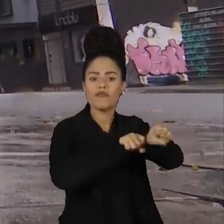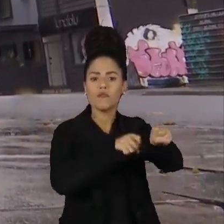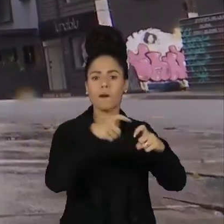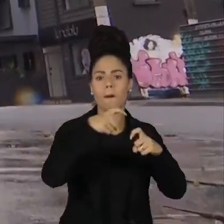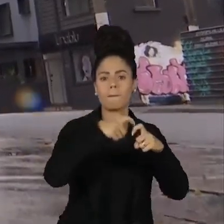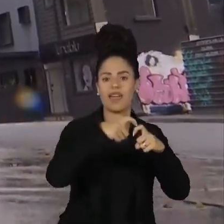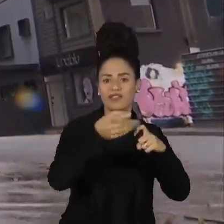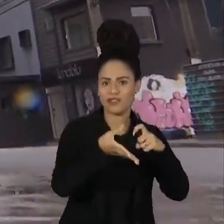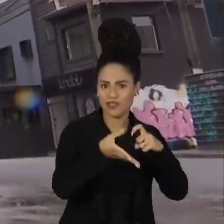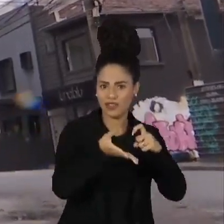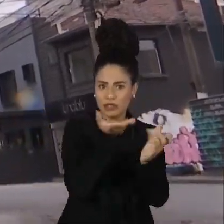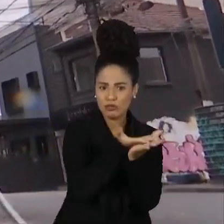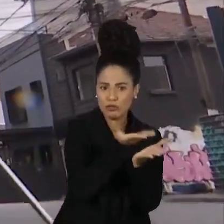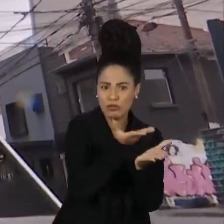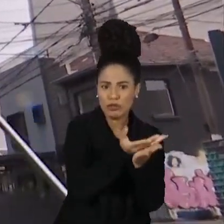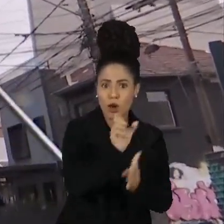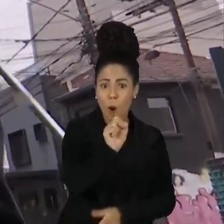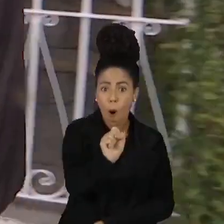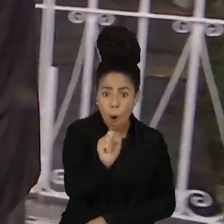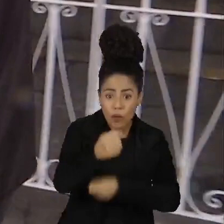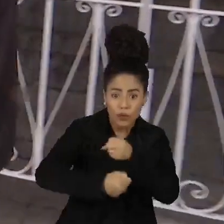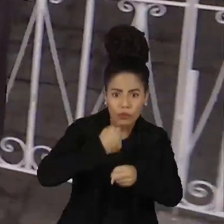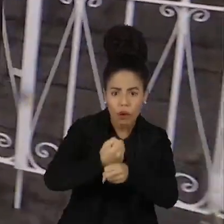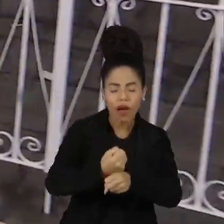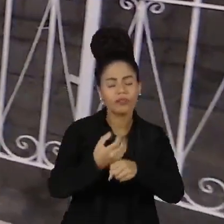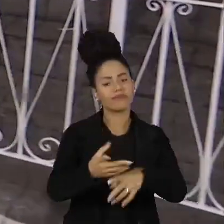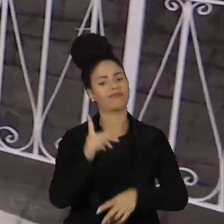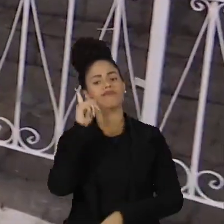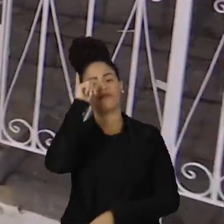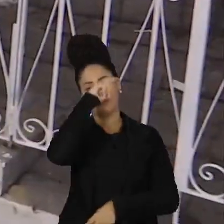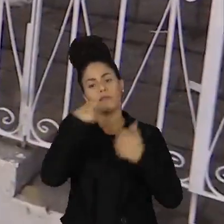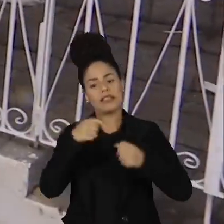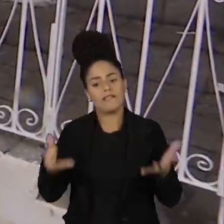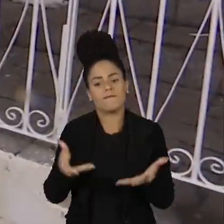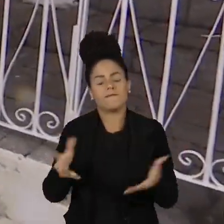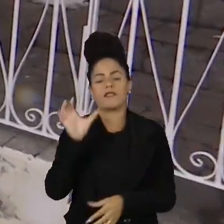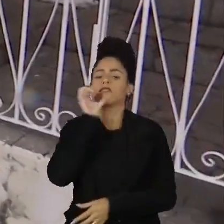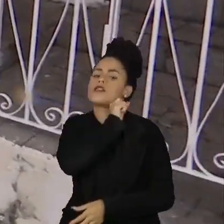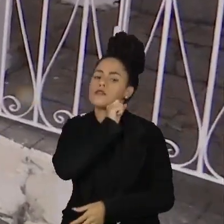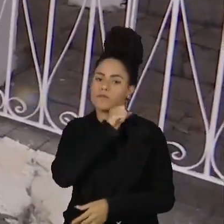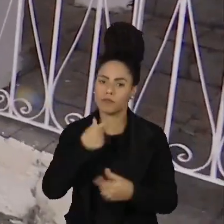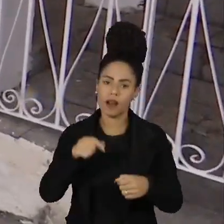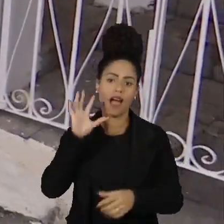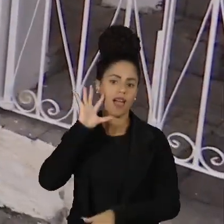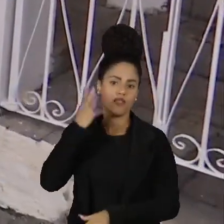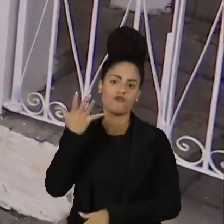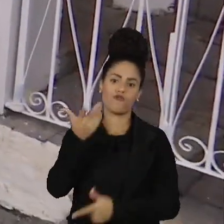governos seguindo a mesma política para que isso se resolva plenamente no nosso país.